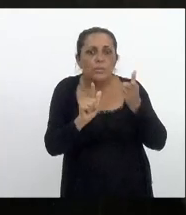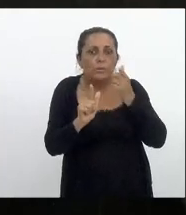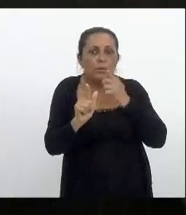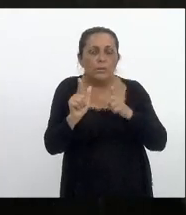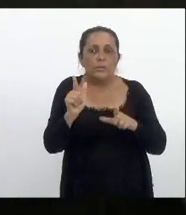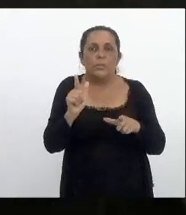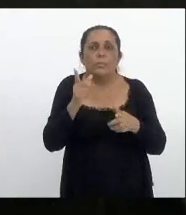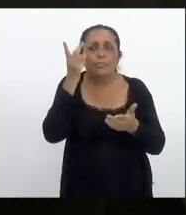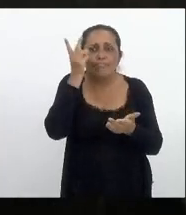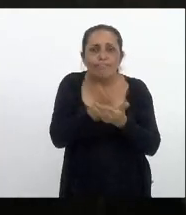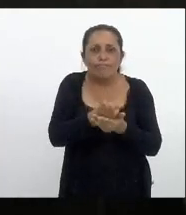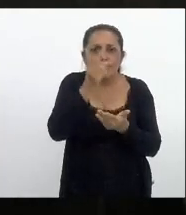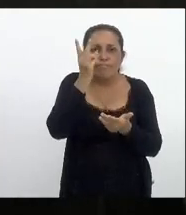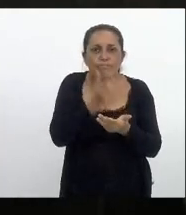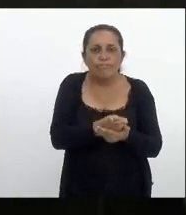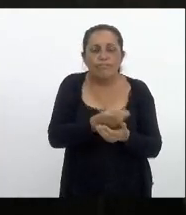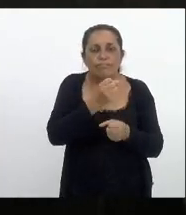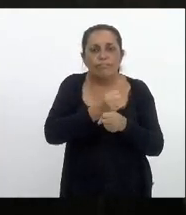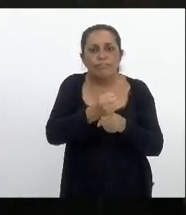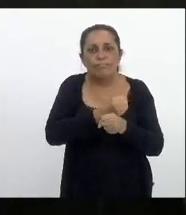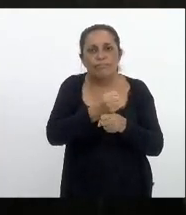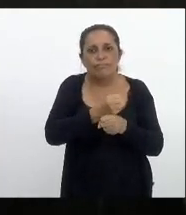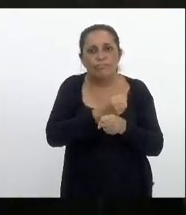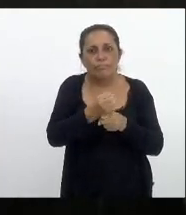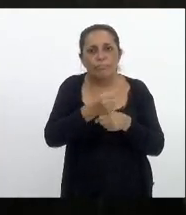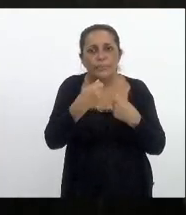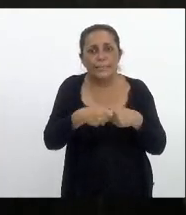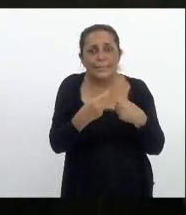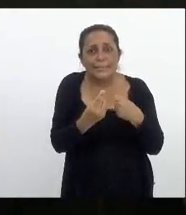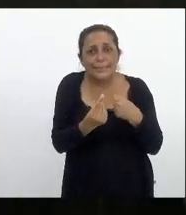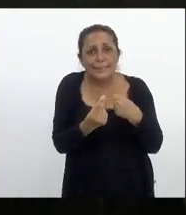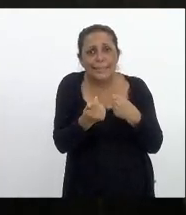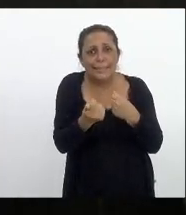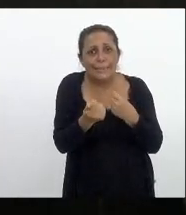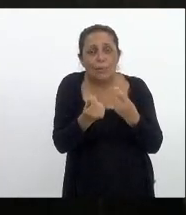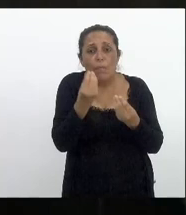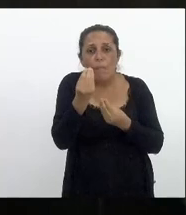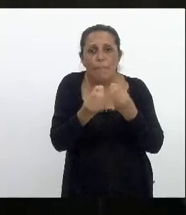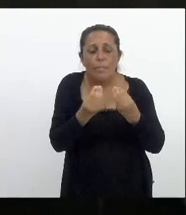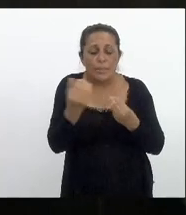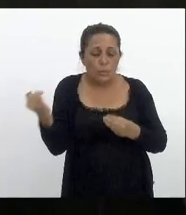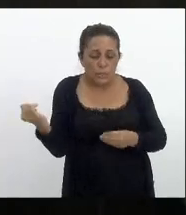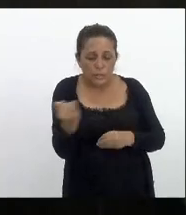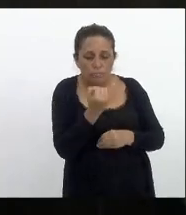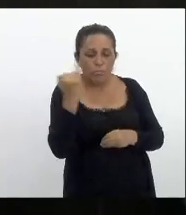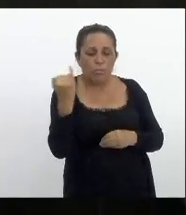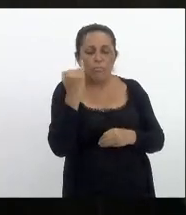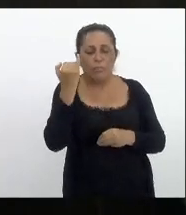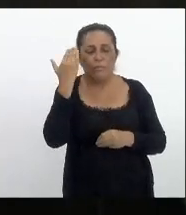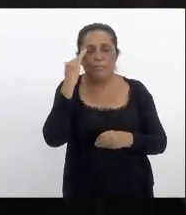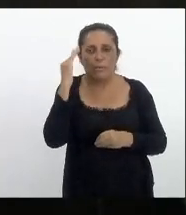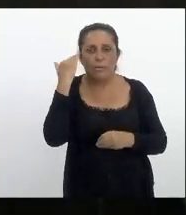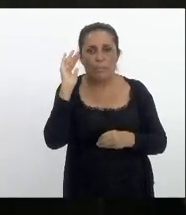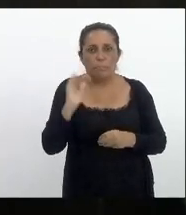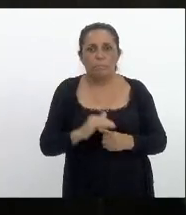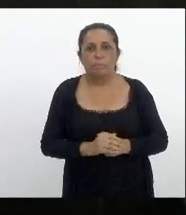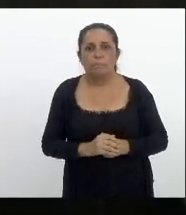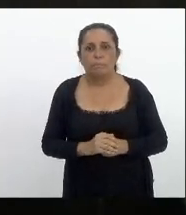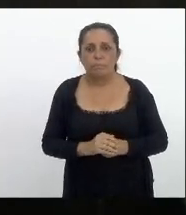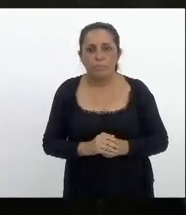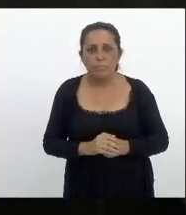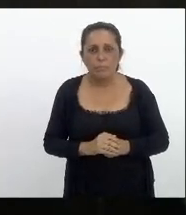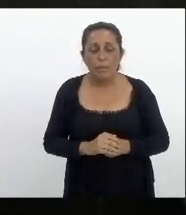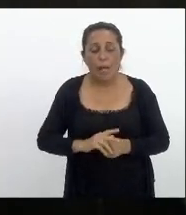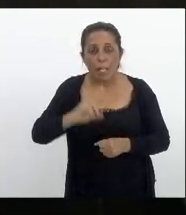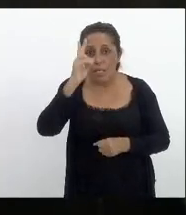há vários anos eu acho importante entender ou